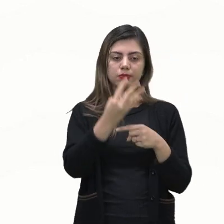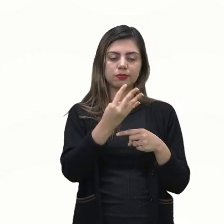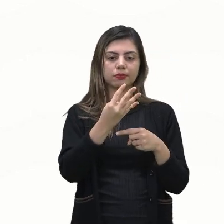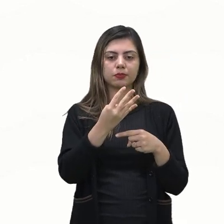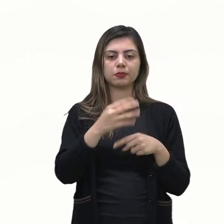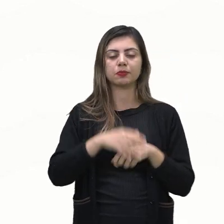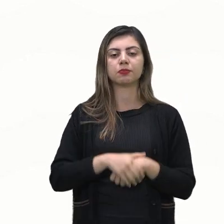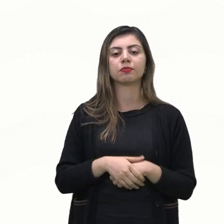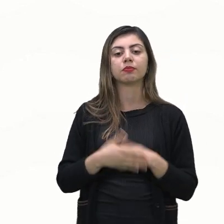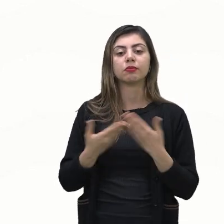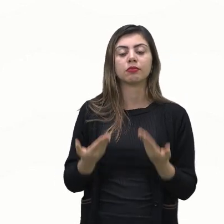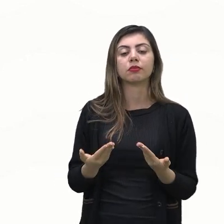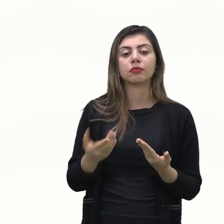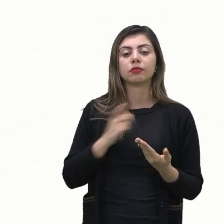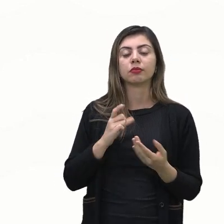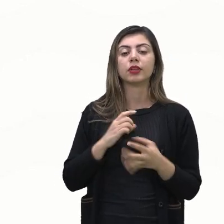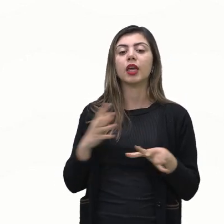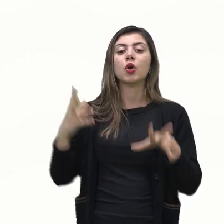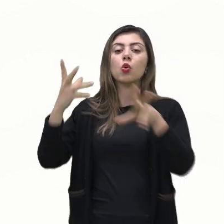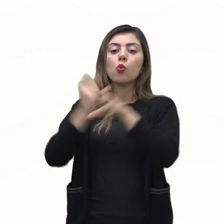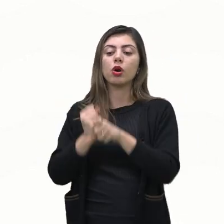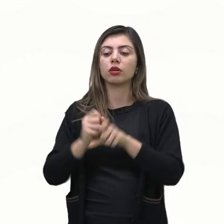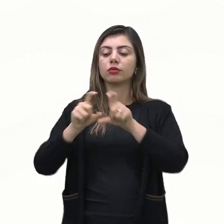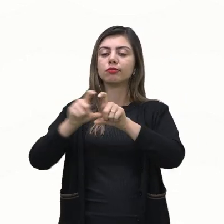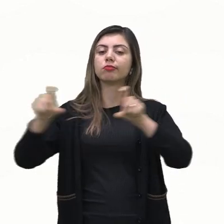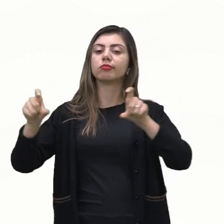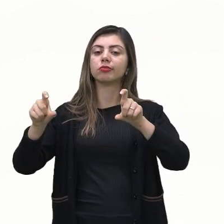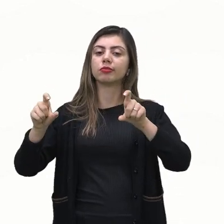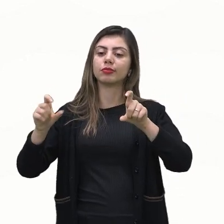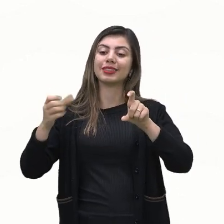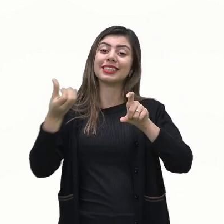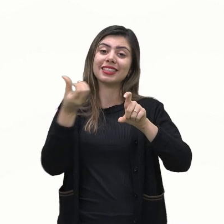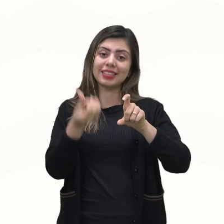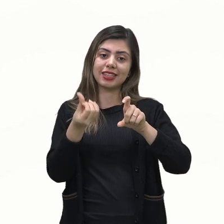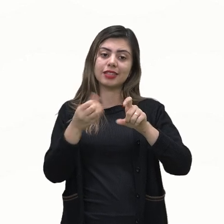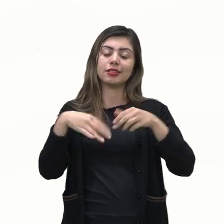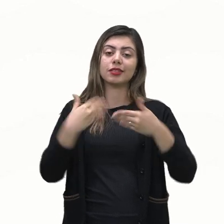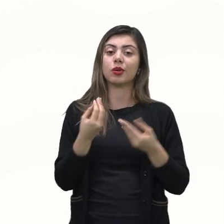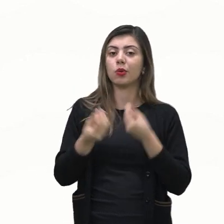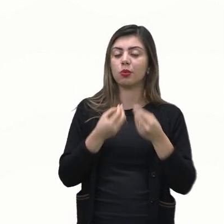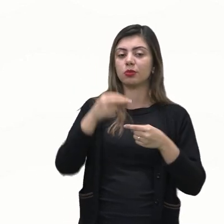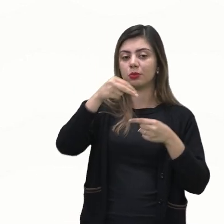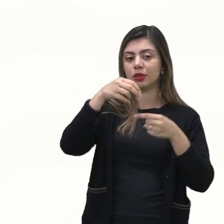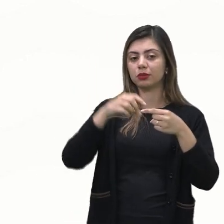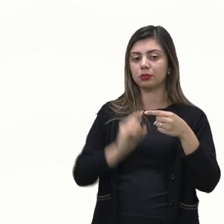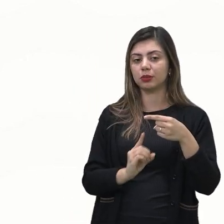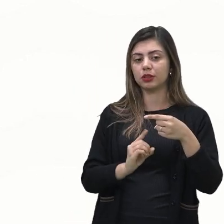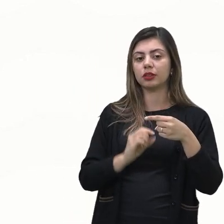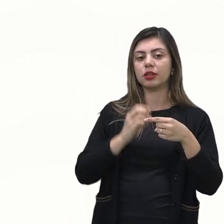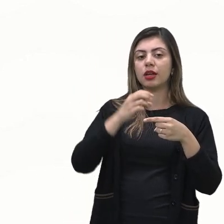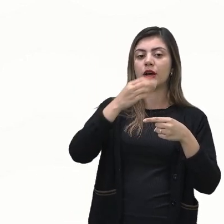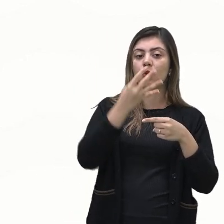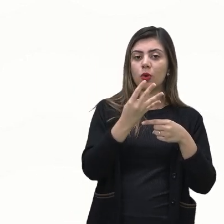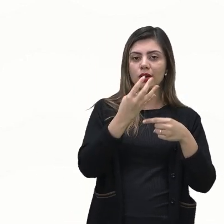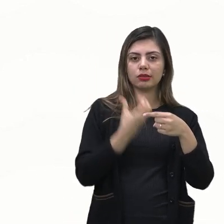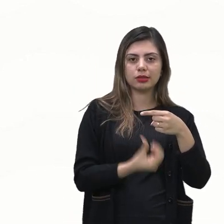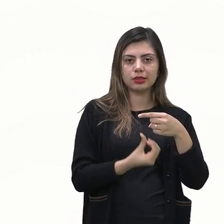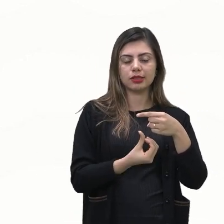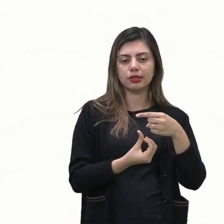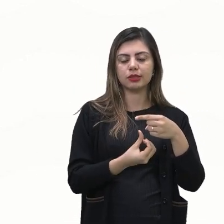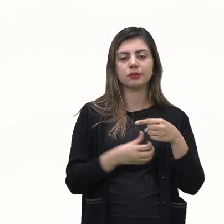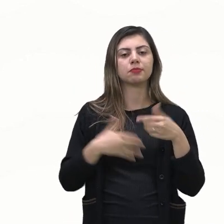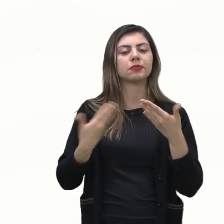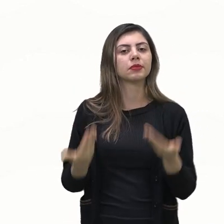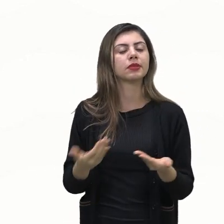pertencentes ao espaço amostral é 6 tá então a gente tem aí 4 sobre 6 turma